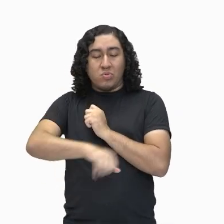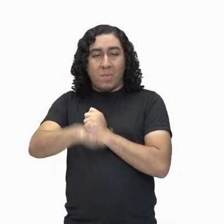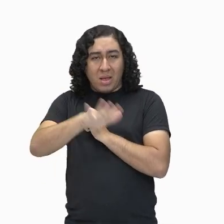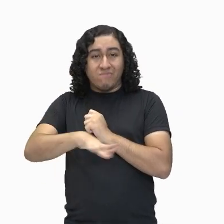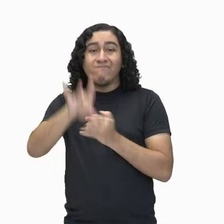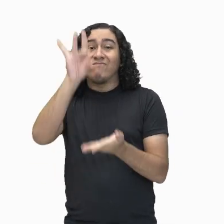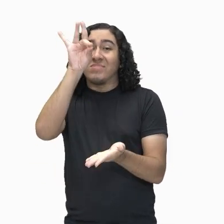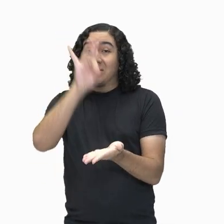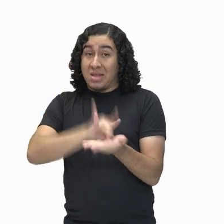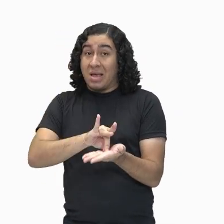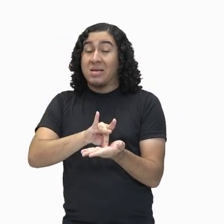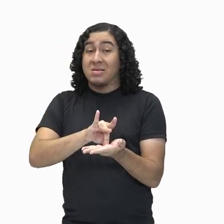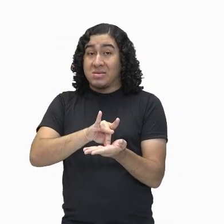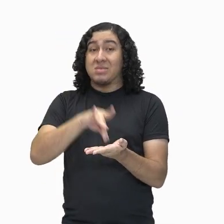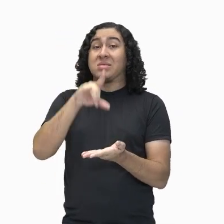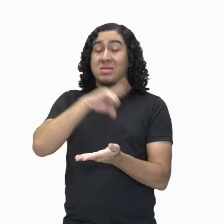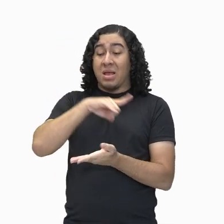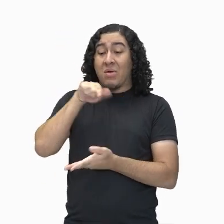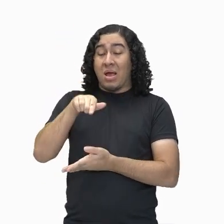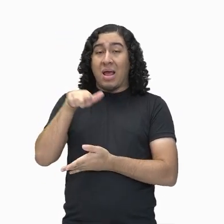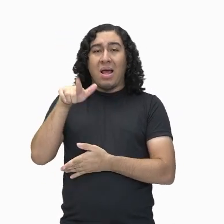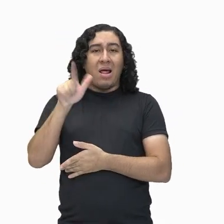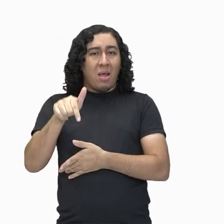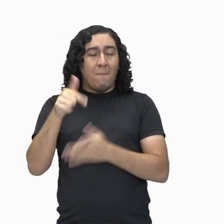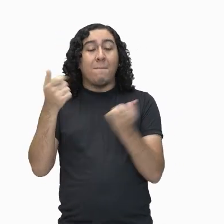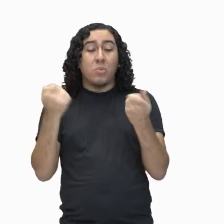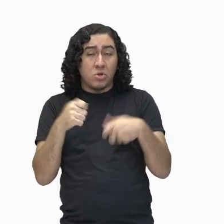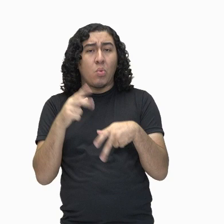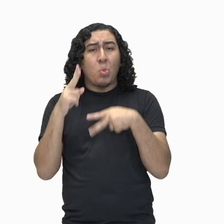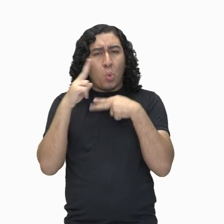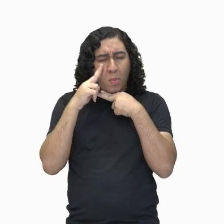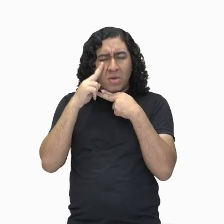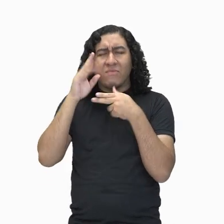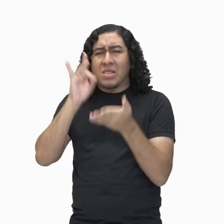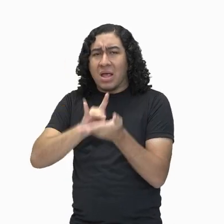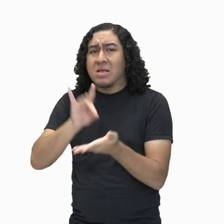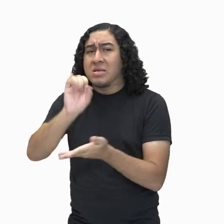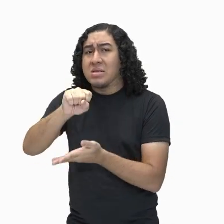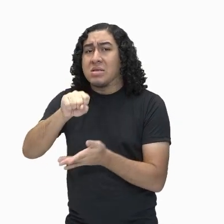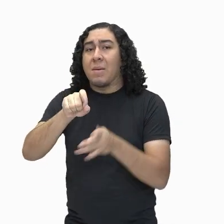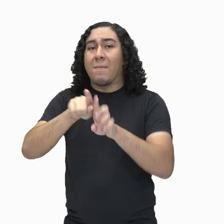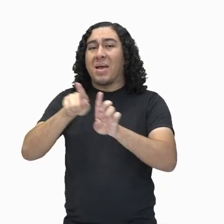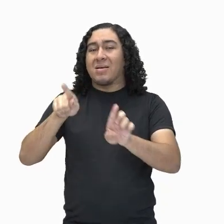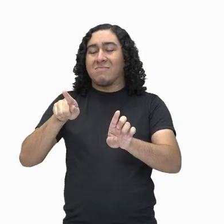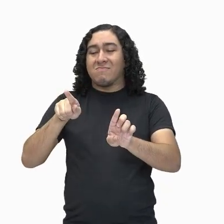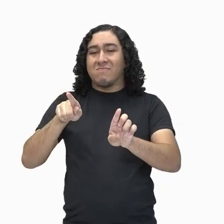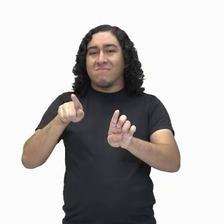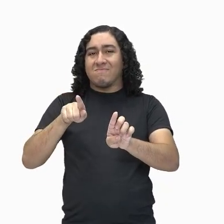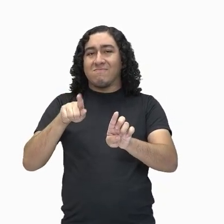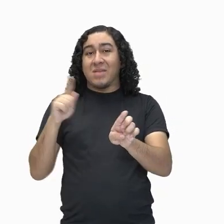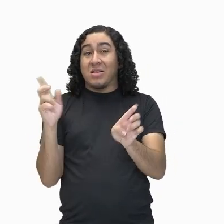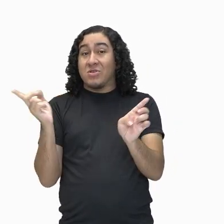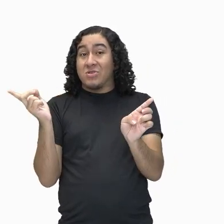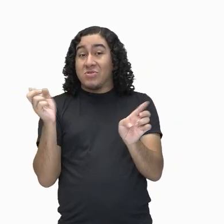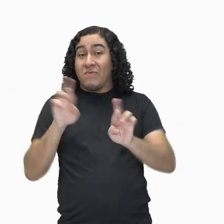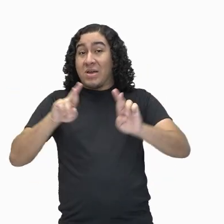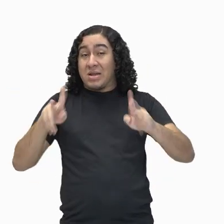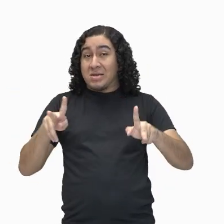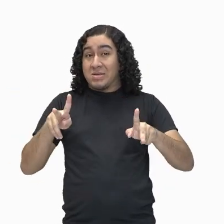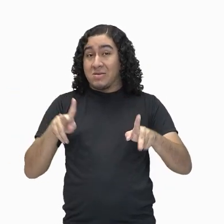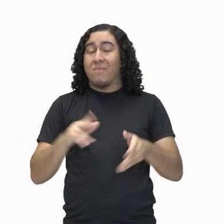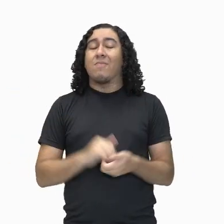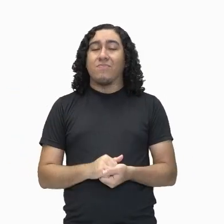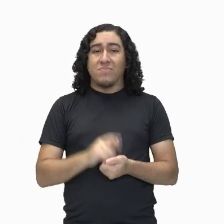fato, faça com que ela repouse. Parece simples, mas não é. Então, isso existe e está na